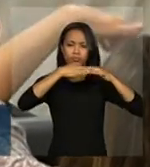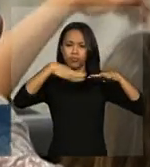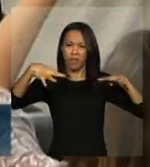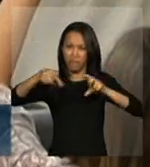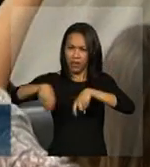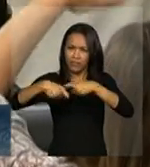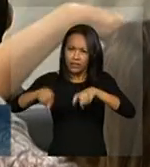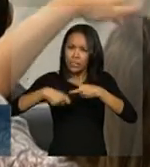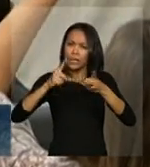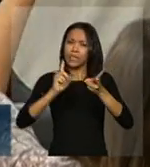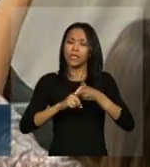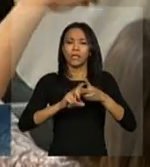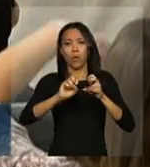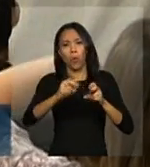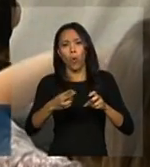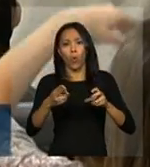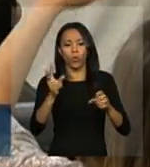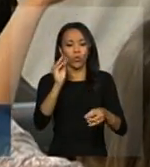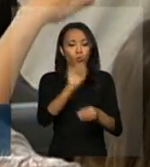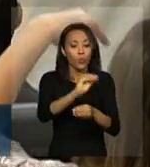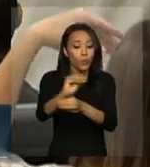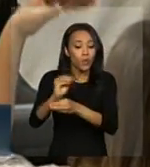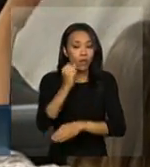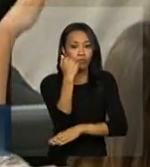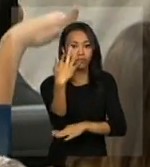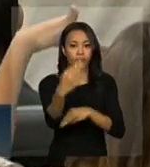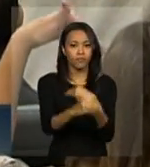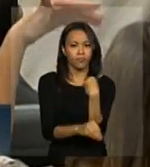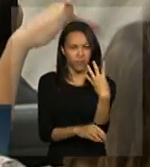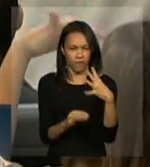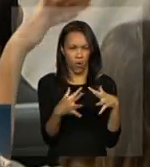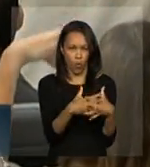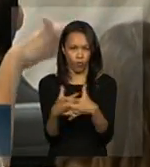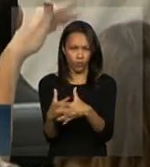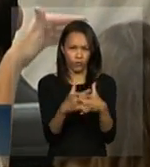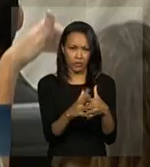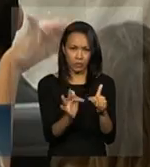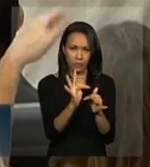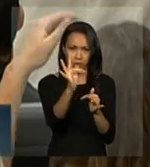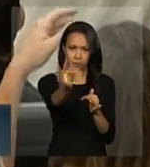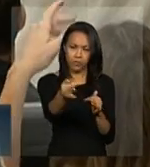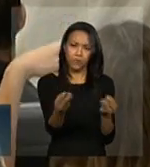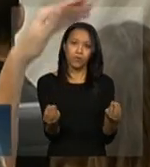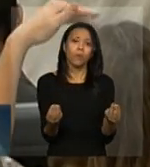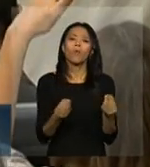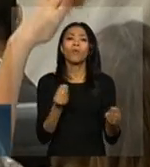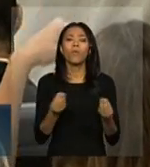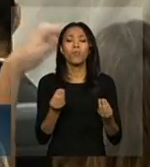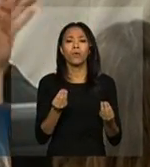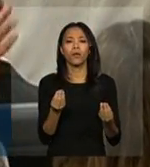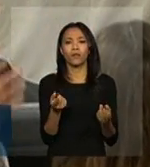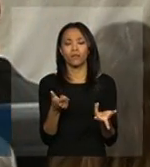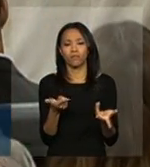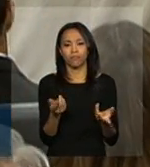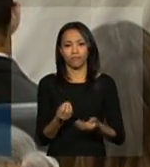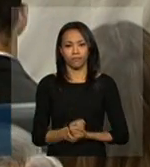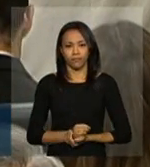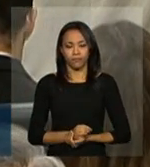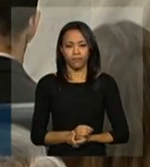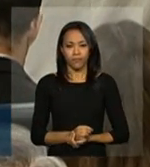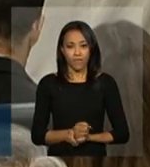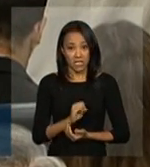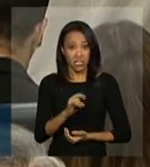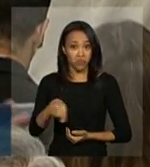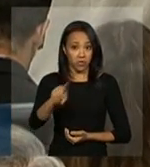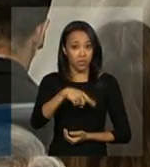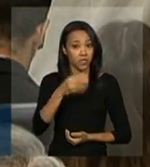imagino, por alguma área de preservação ambiental, eu queria saber, do ponto de vista ambiental e fundiário, se